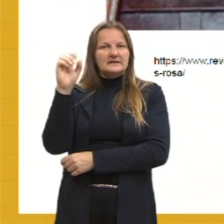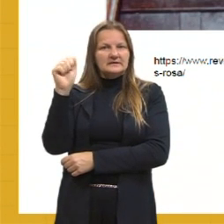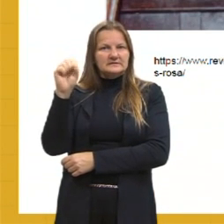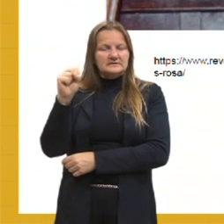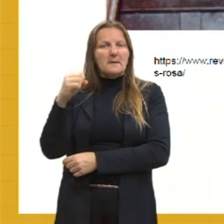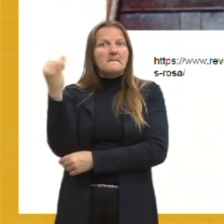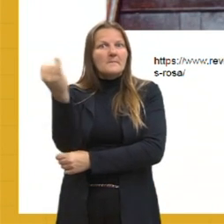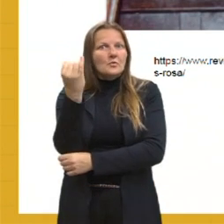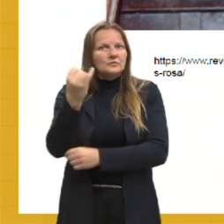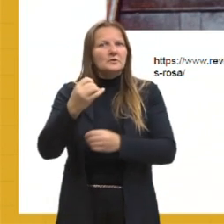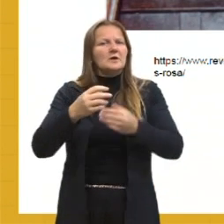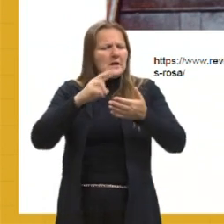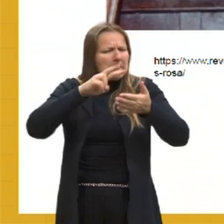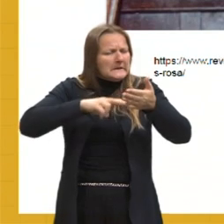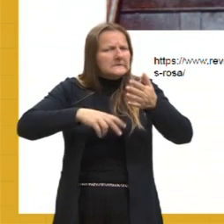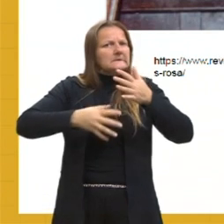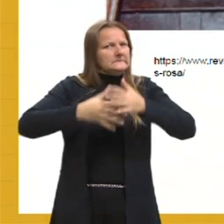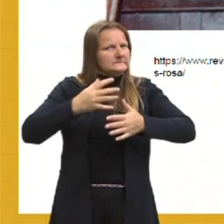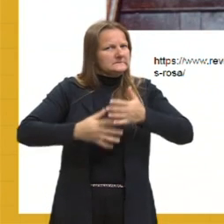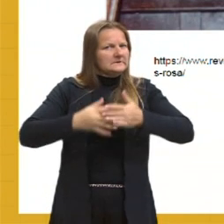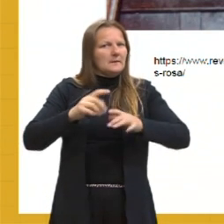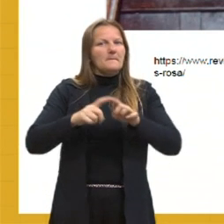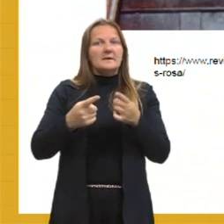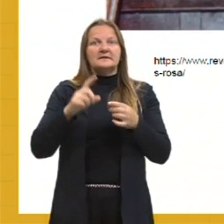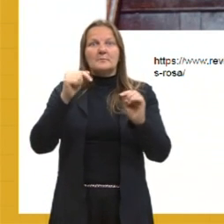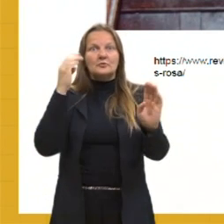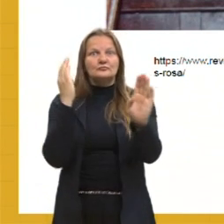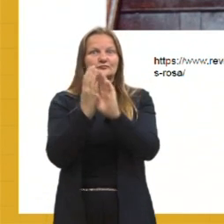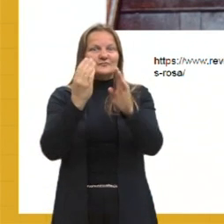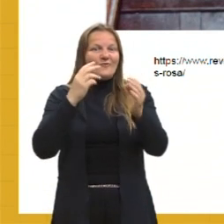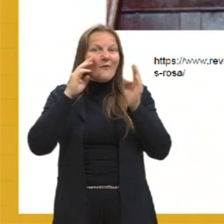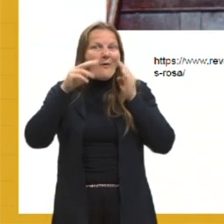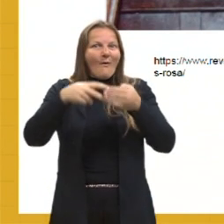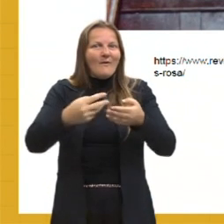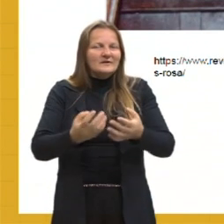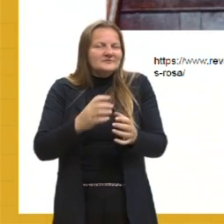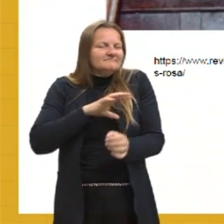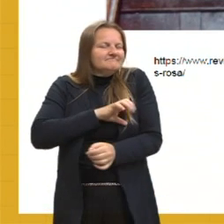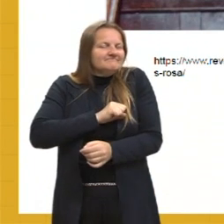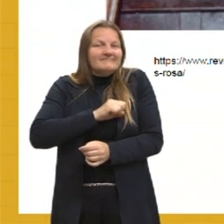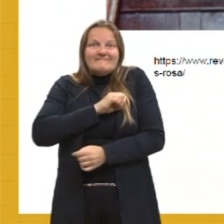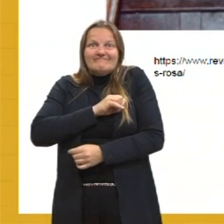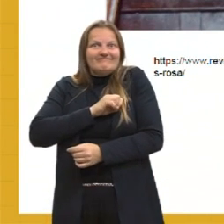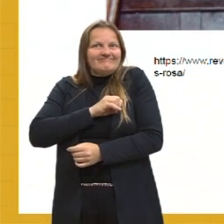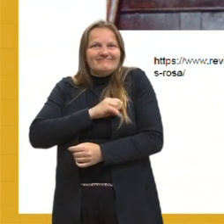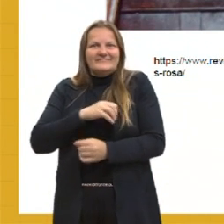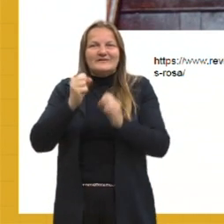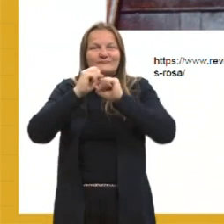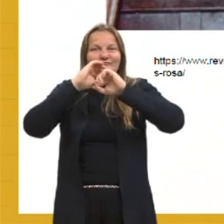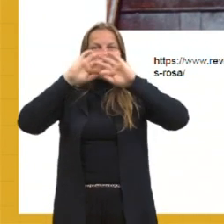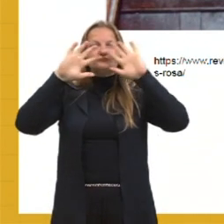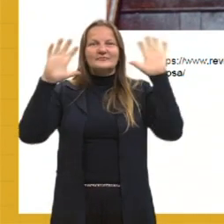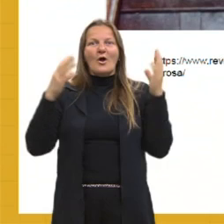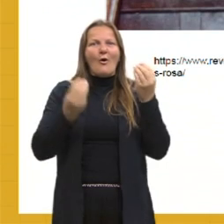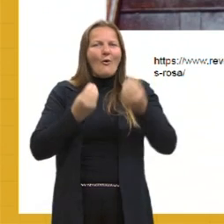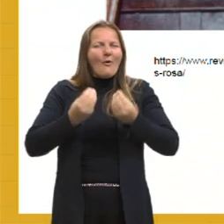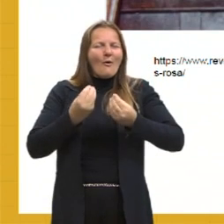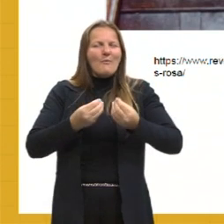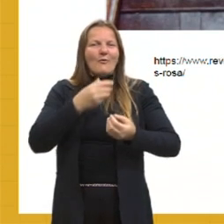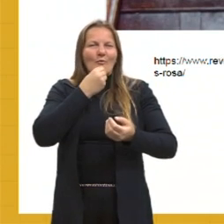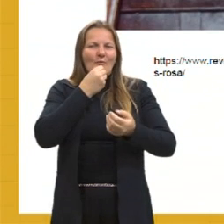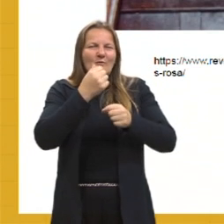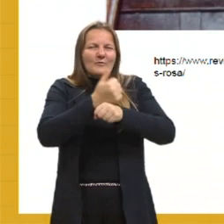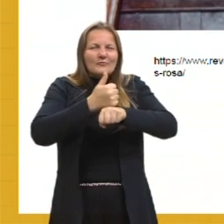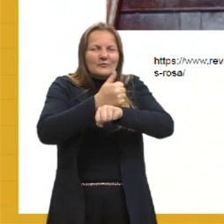bastante complexa, mas ao mesmo tempo, depois que a gente se descobre dentro dessa obra, impossível alguém não entender como que esse